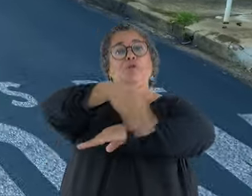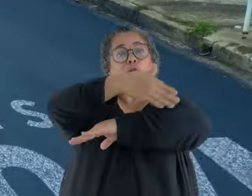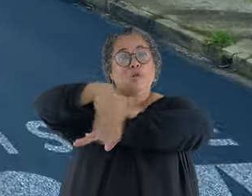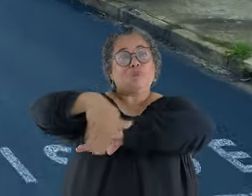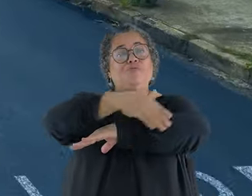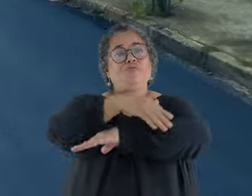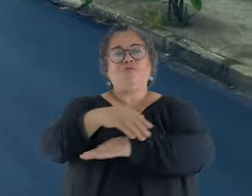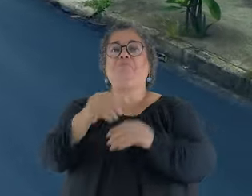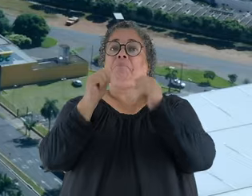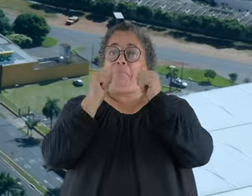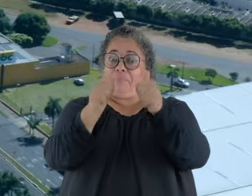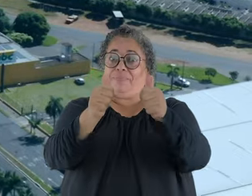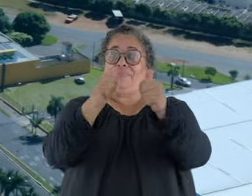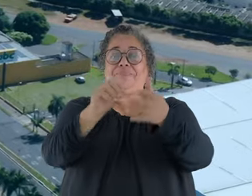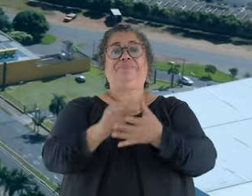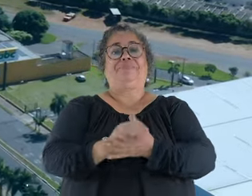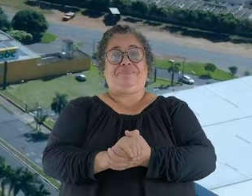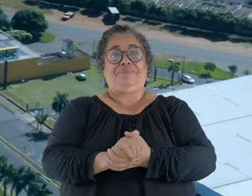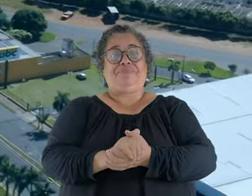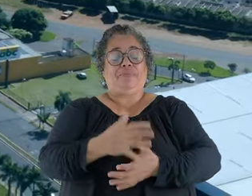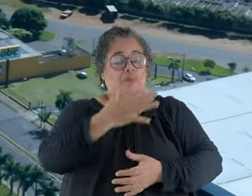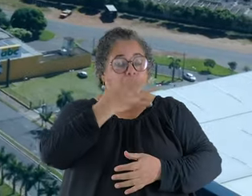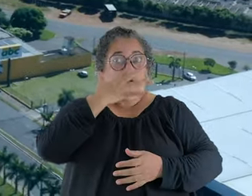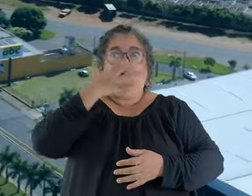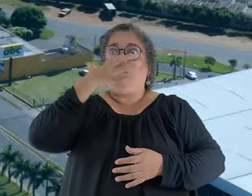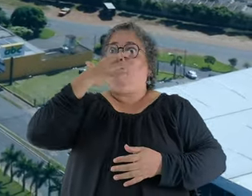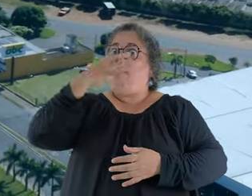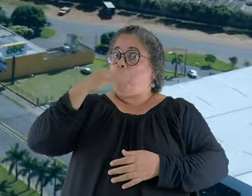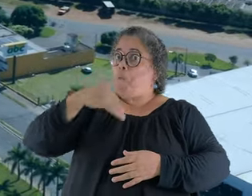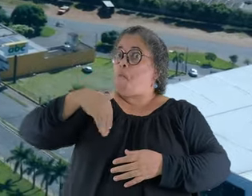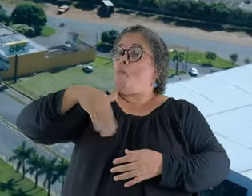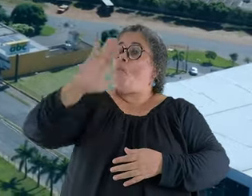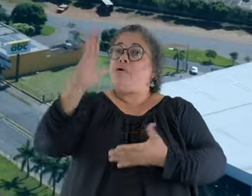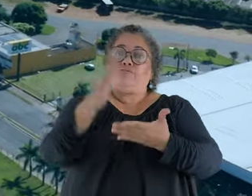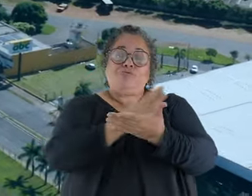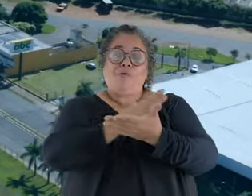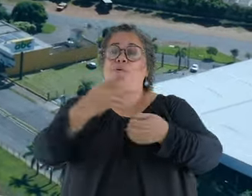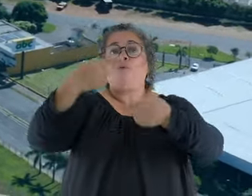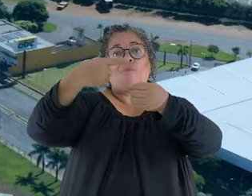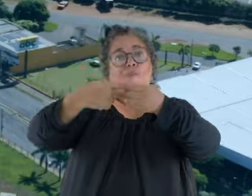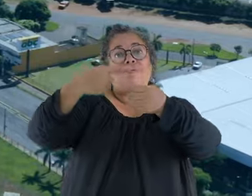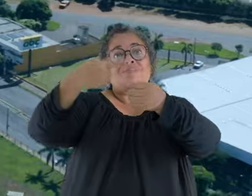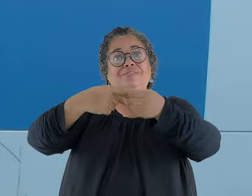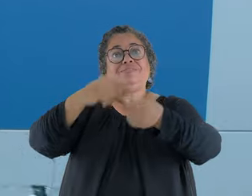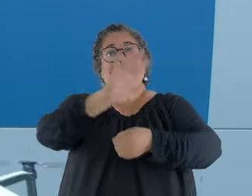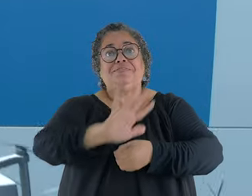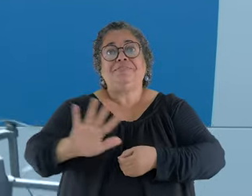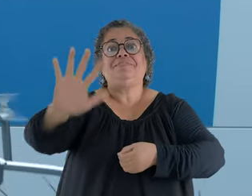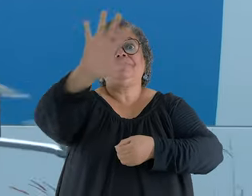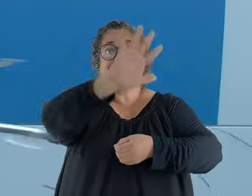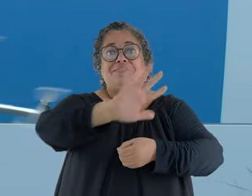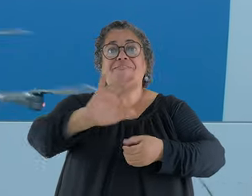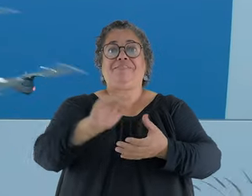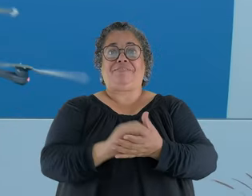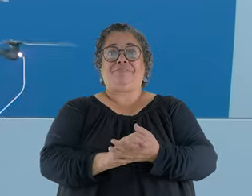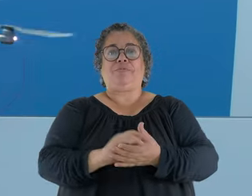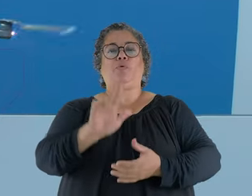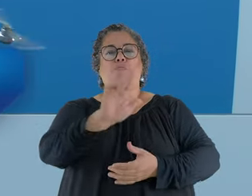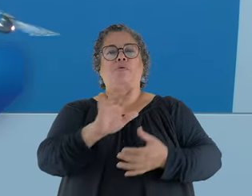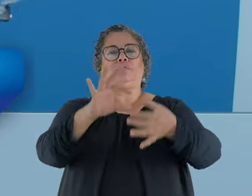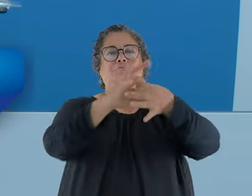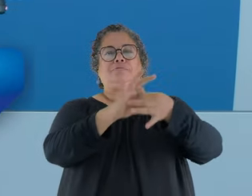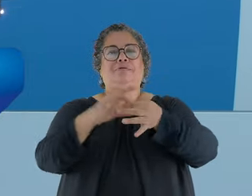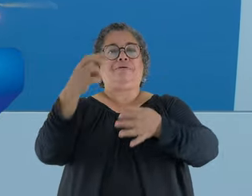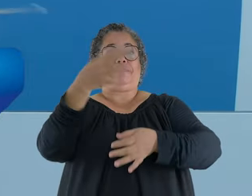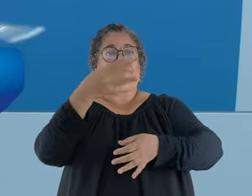de vias recapeadas. Nu! É maior do que muitas cidades inteiras! Uberlândia Integrada 3!